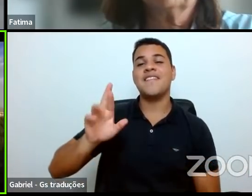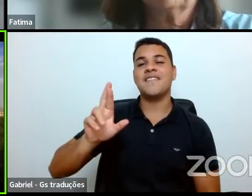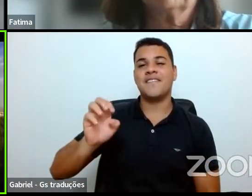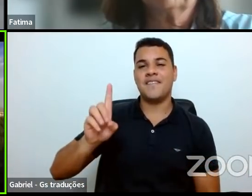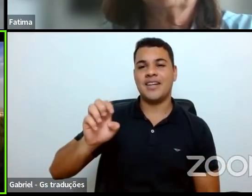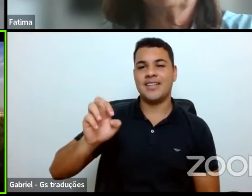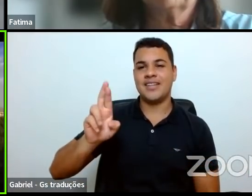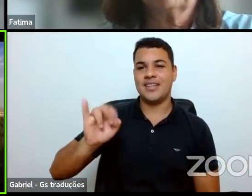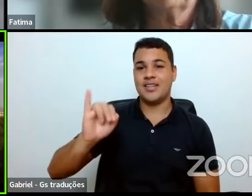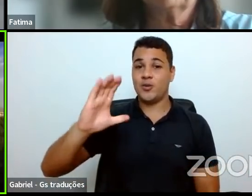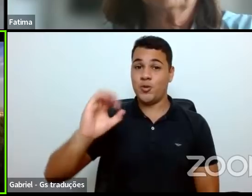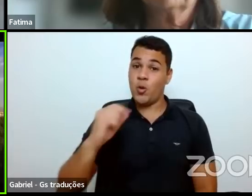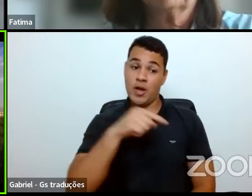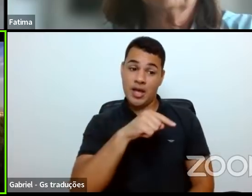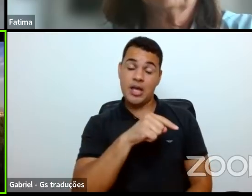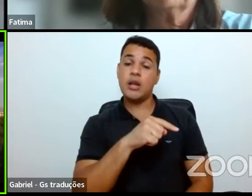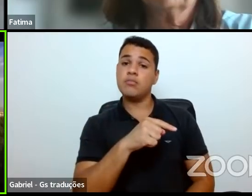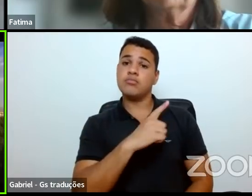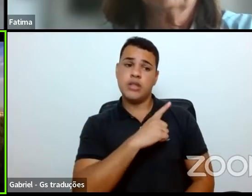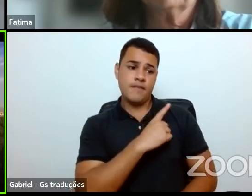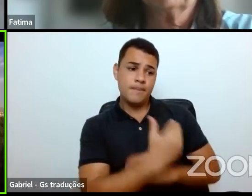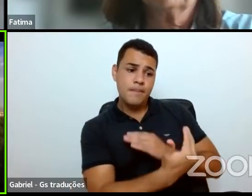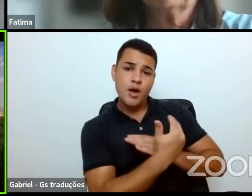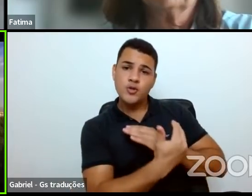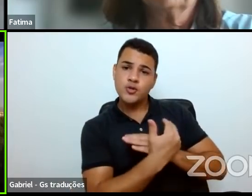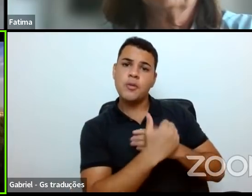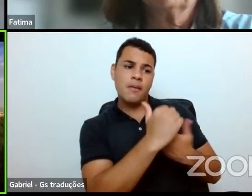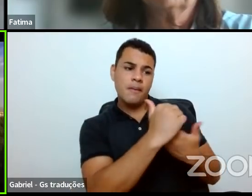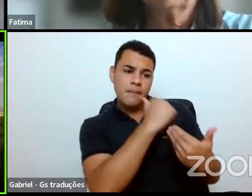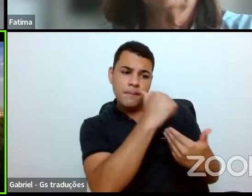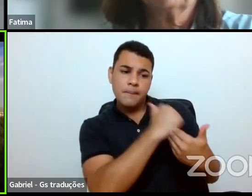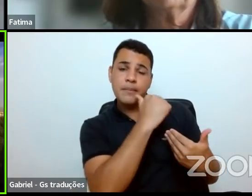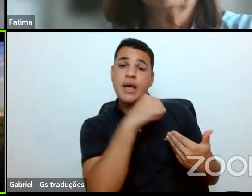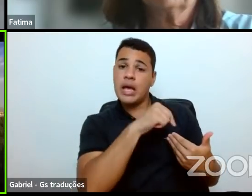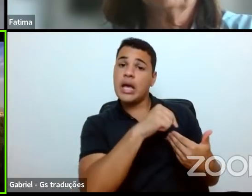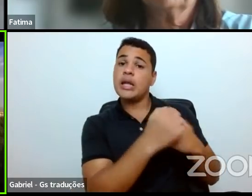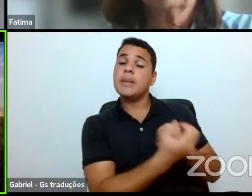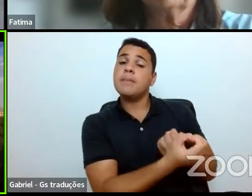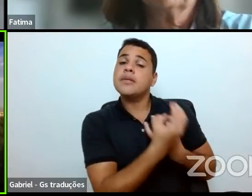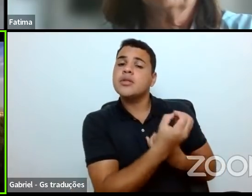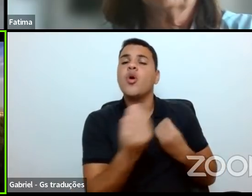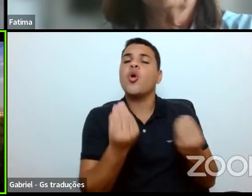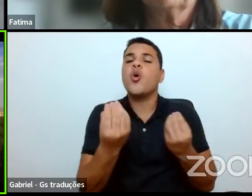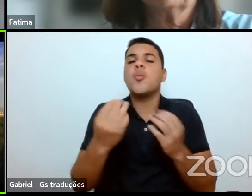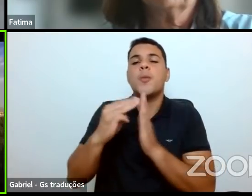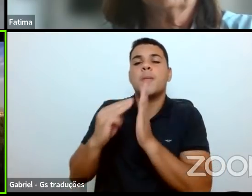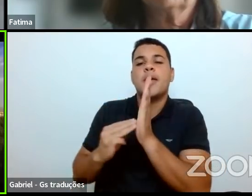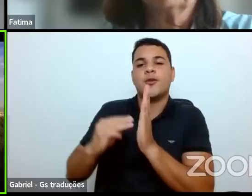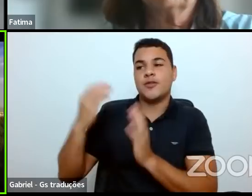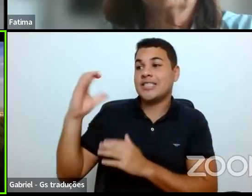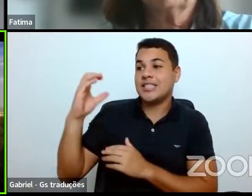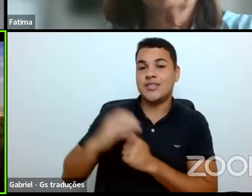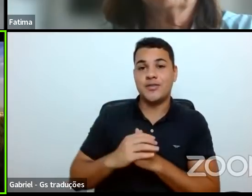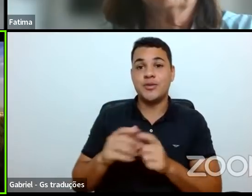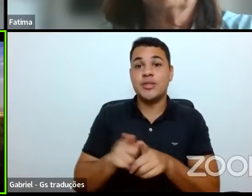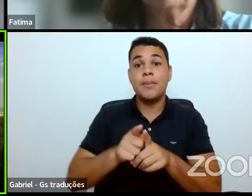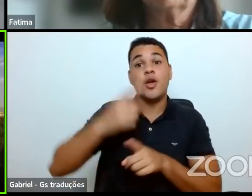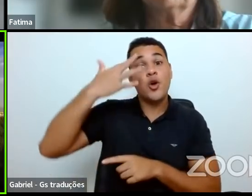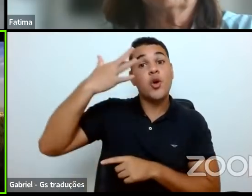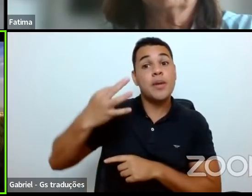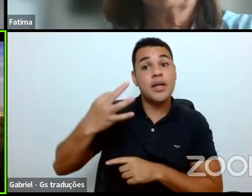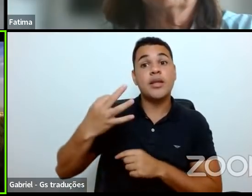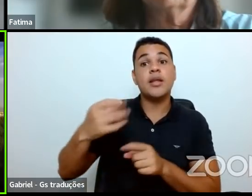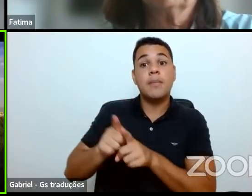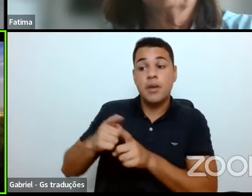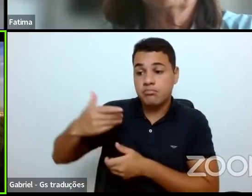Barbosa. Ele não só me ajudou a entender o método científico, a compreender e desenvolver em mim a capacidade